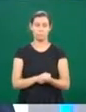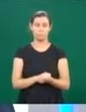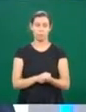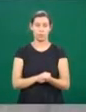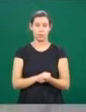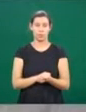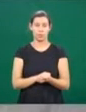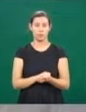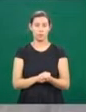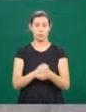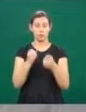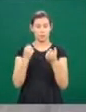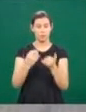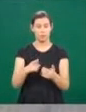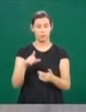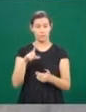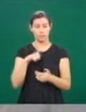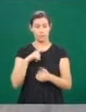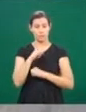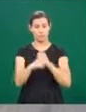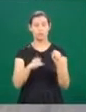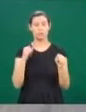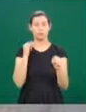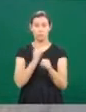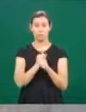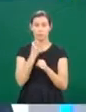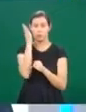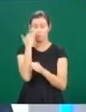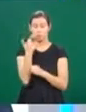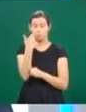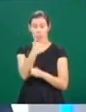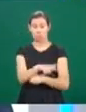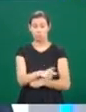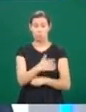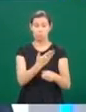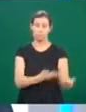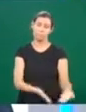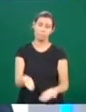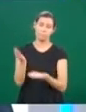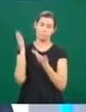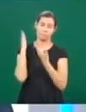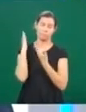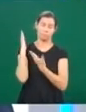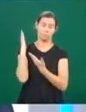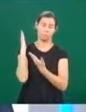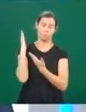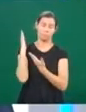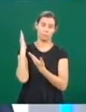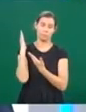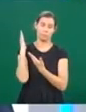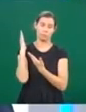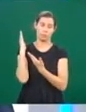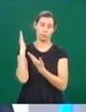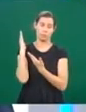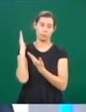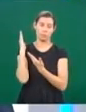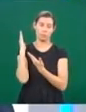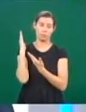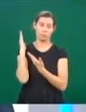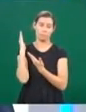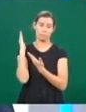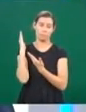reforçar, tem uma página, né, que as pessoas podem entrar e buscar mais informações. www.eventos.ufo